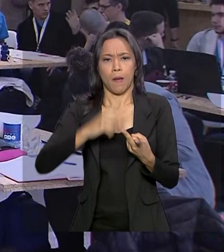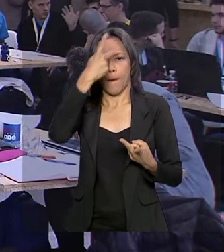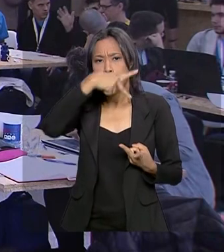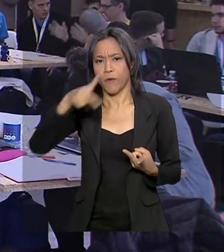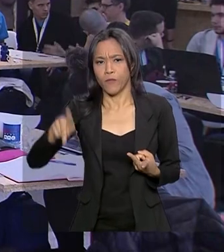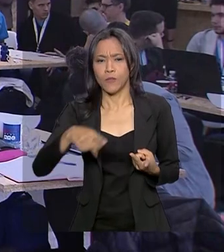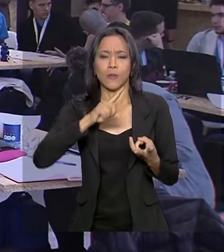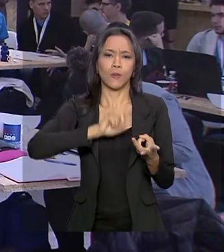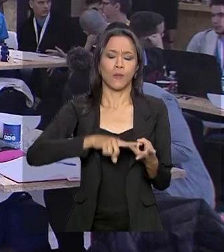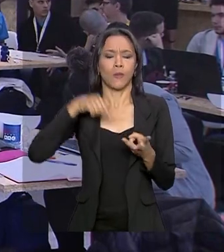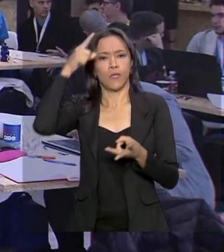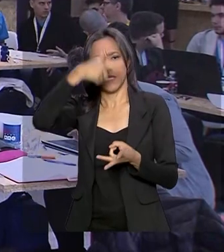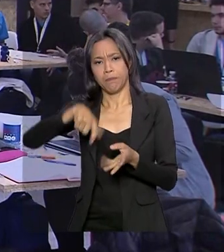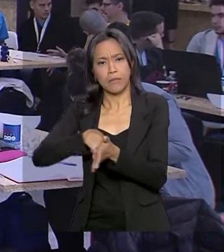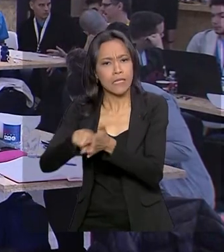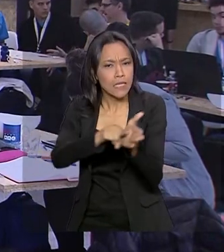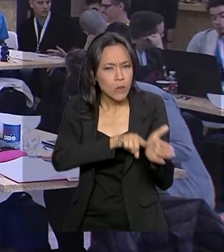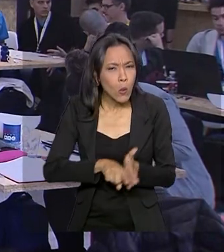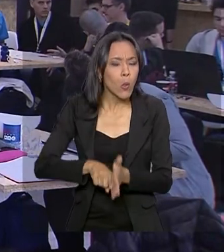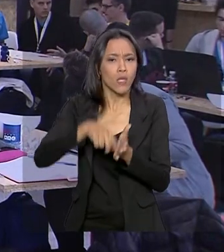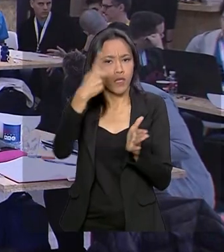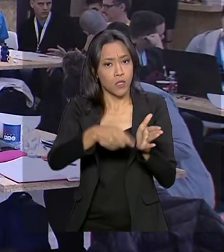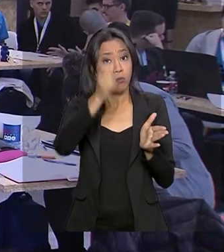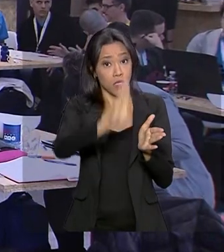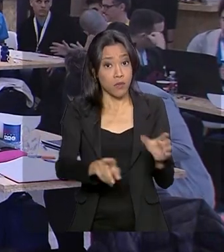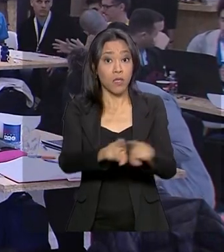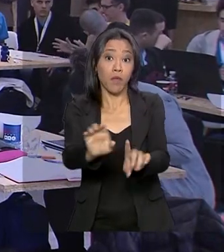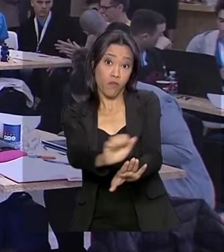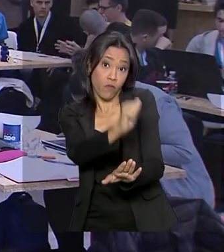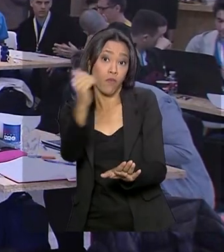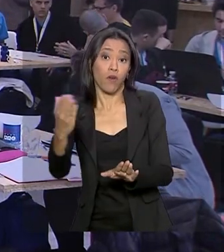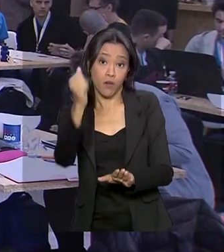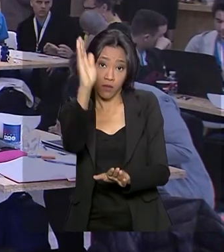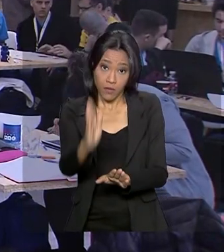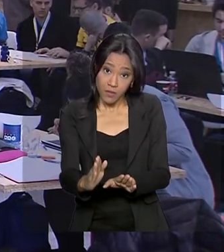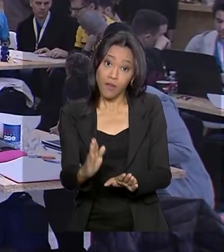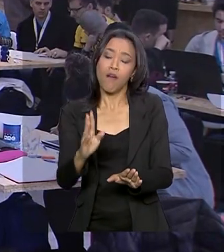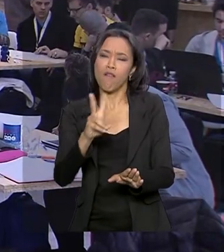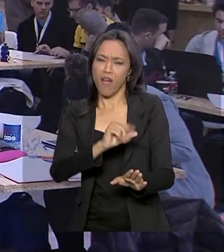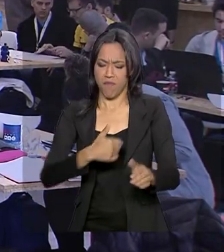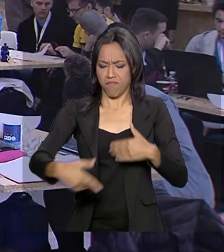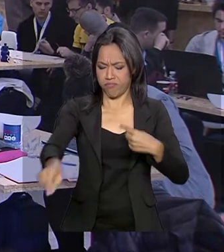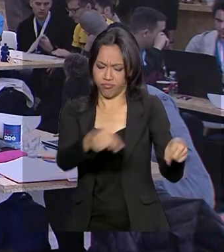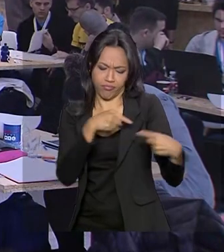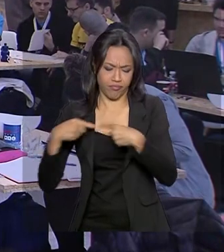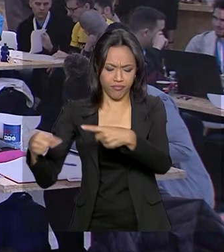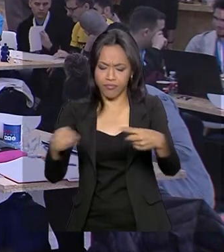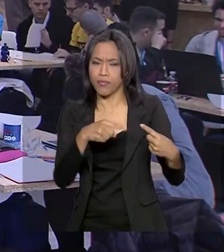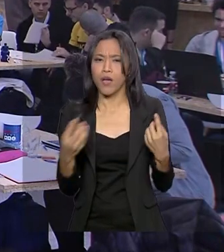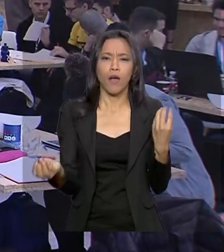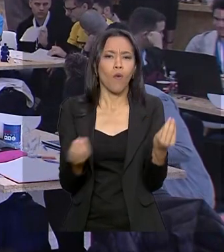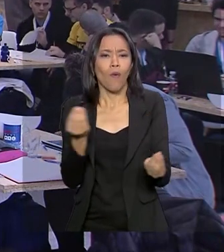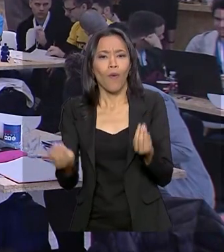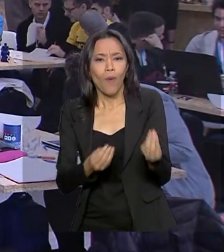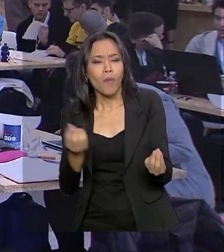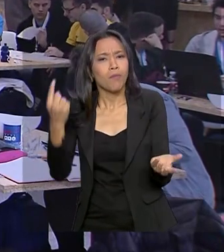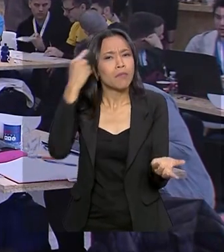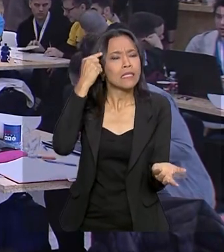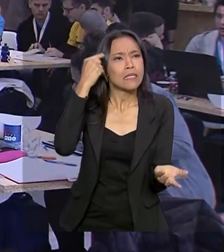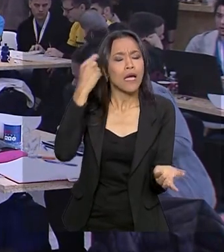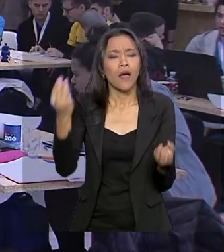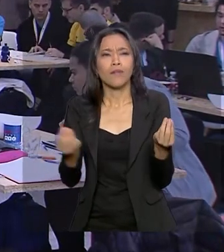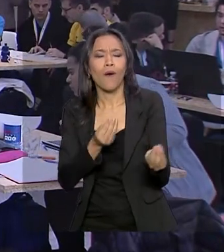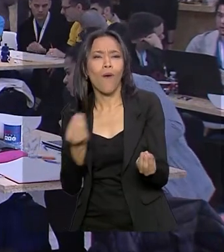especialistas nacionais e internacionais em educação vão debater novas formas de pensar